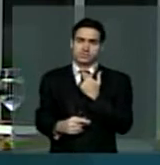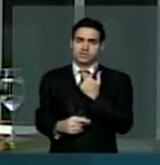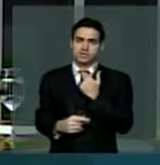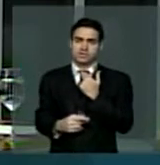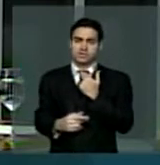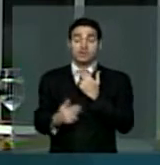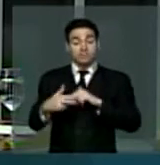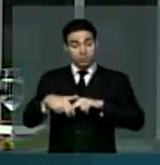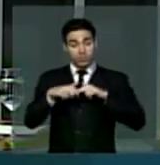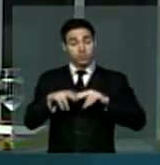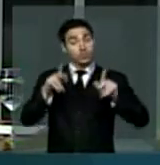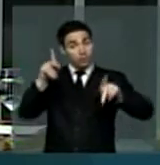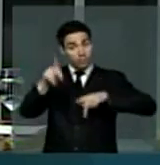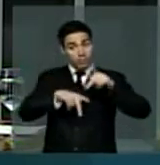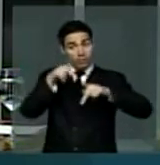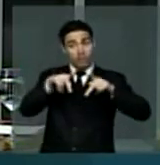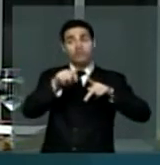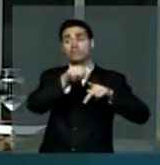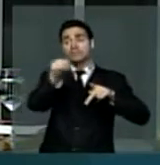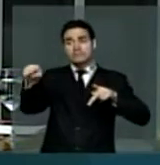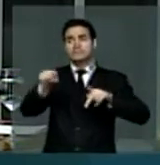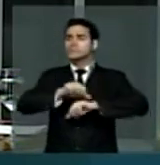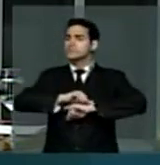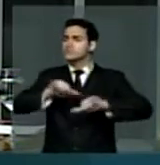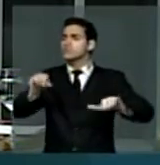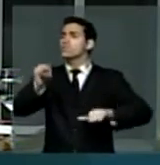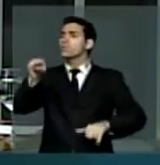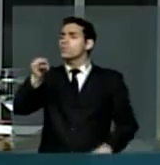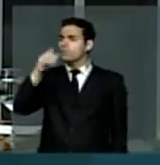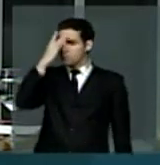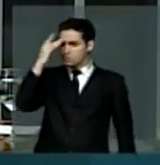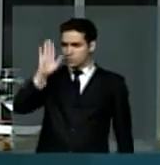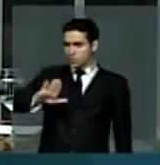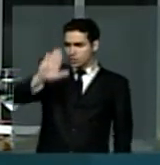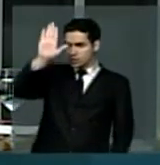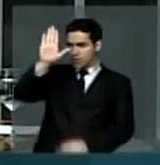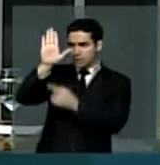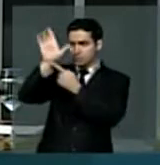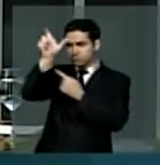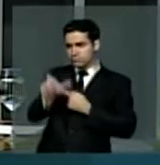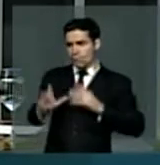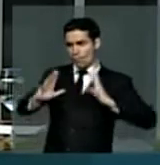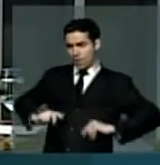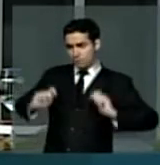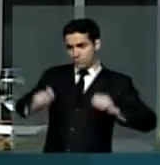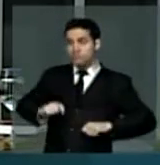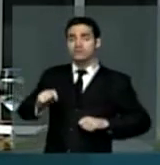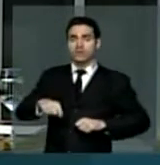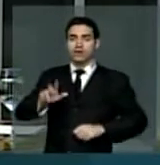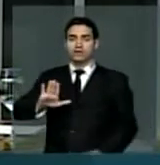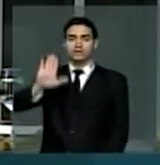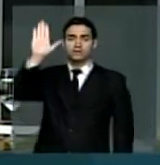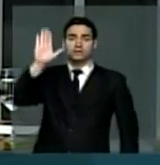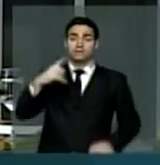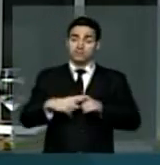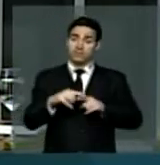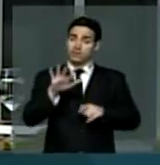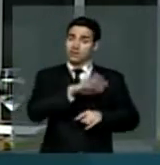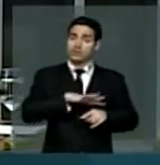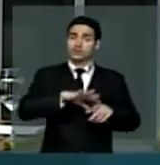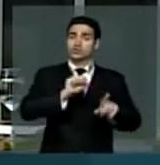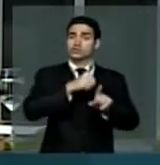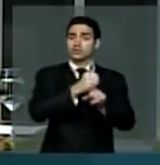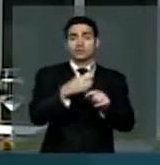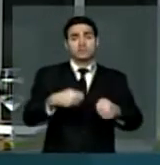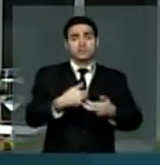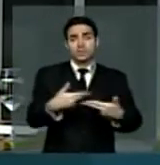a exigir candidatos à altura de um mandato conquistado para bem servir as suas demandas não